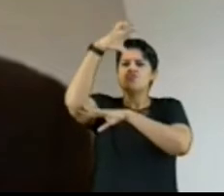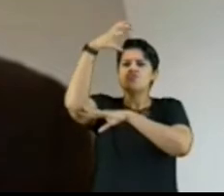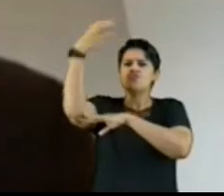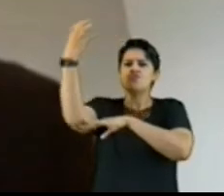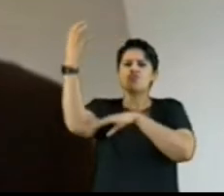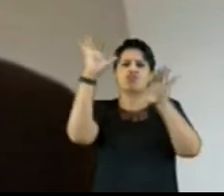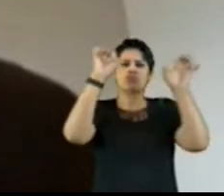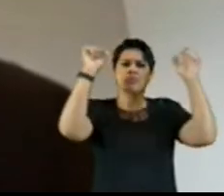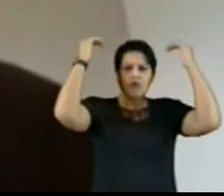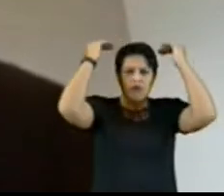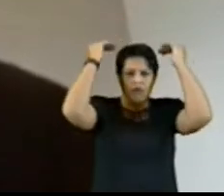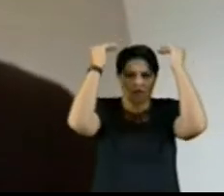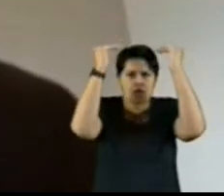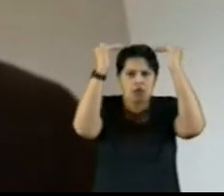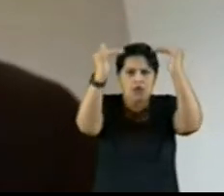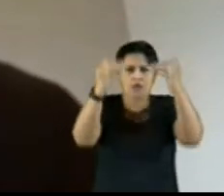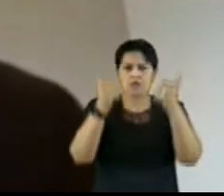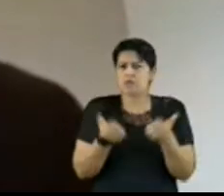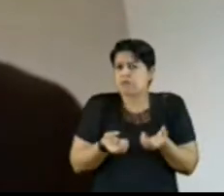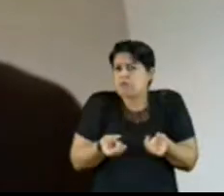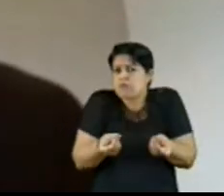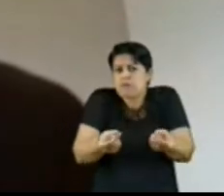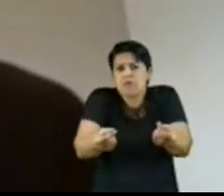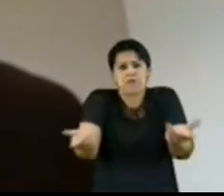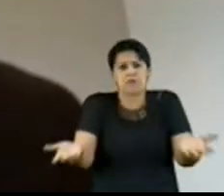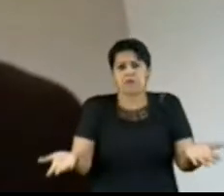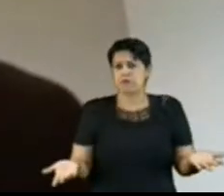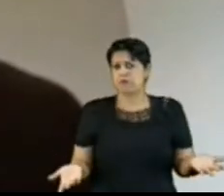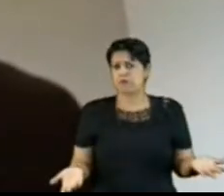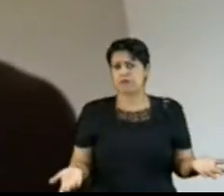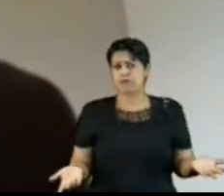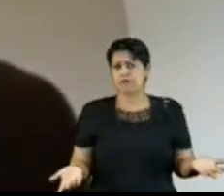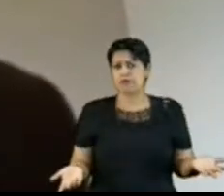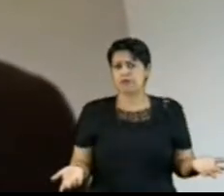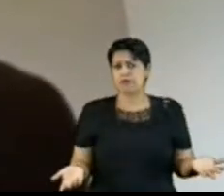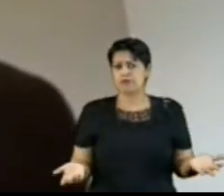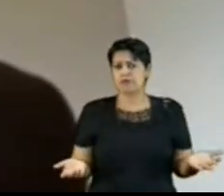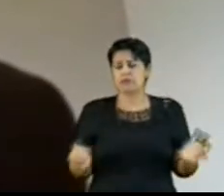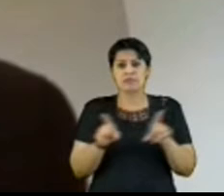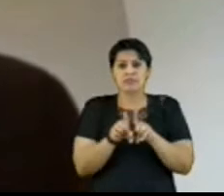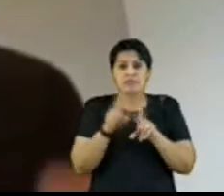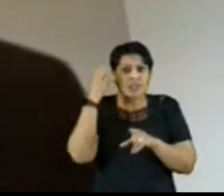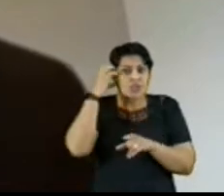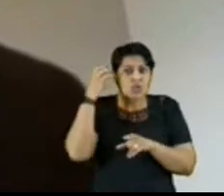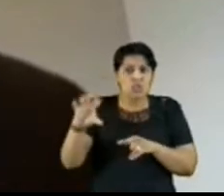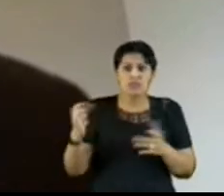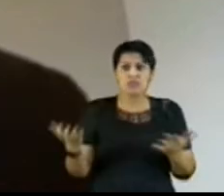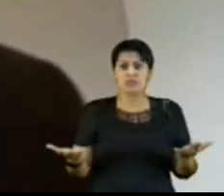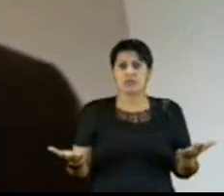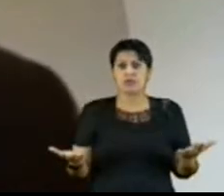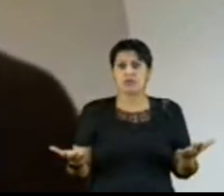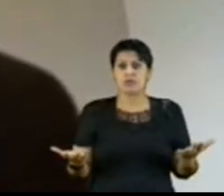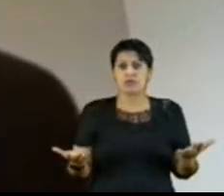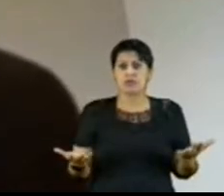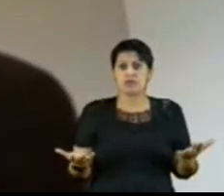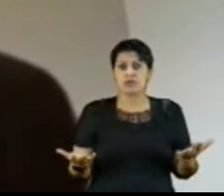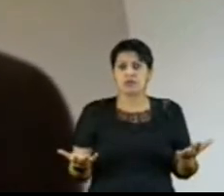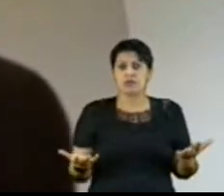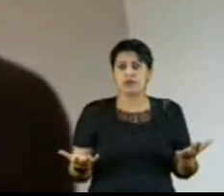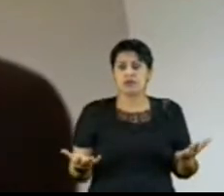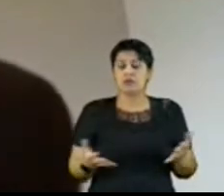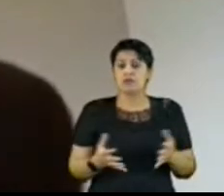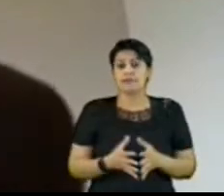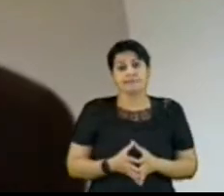eternamente, eternamente. Então, senhora presidente, e Curitiba, imagine, então, além de